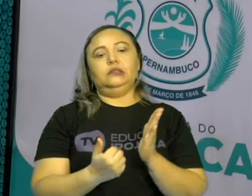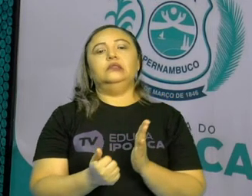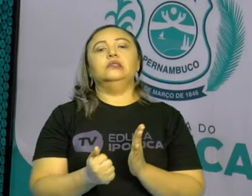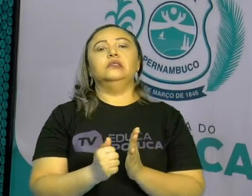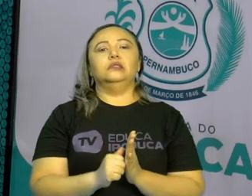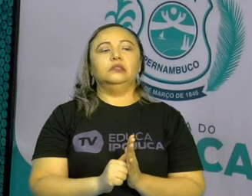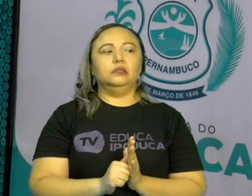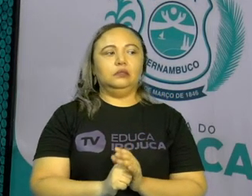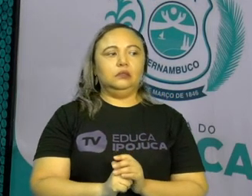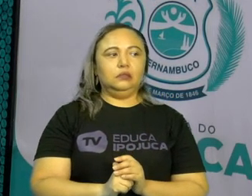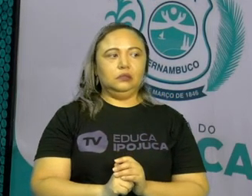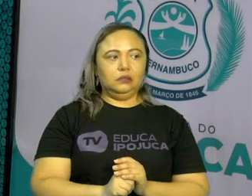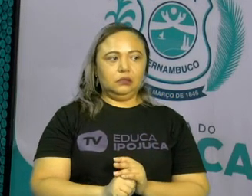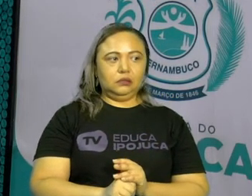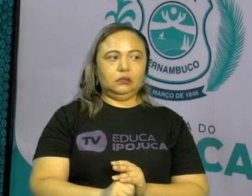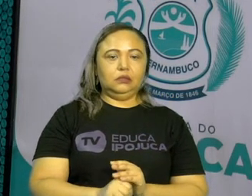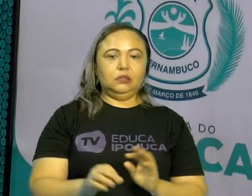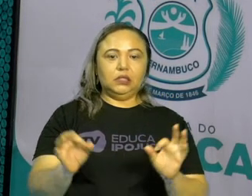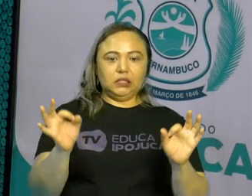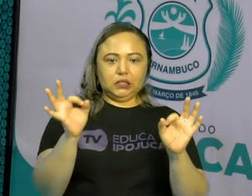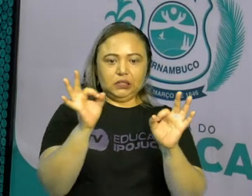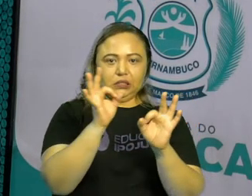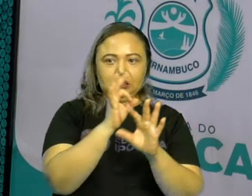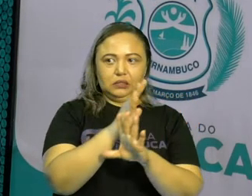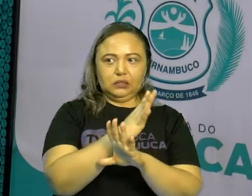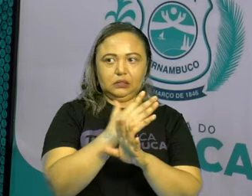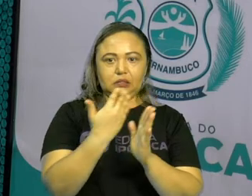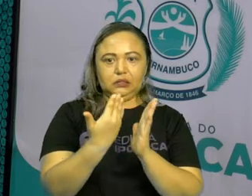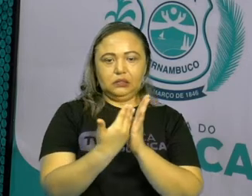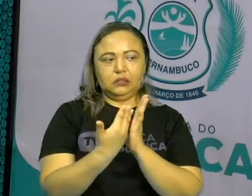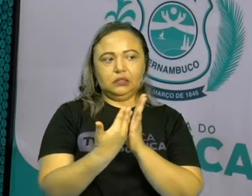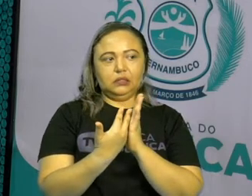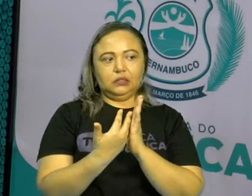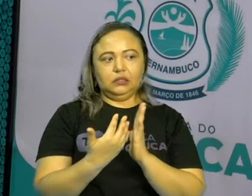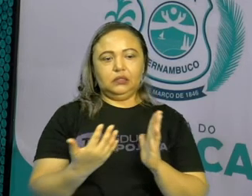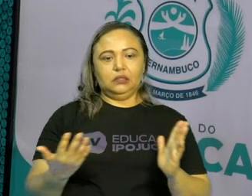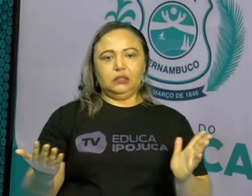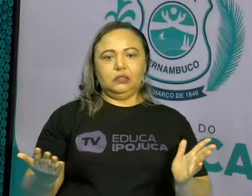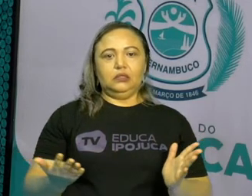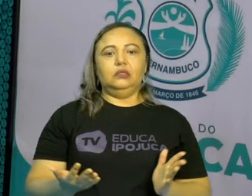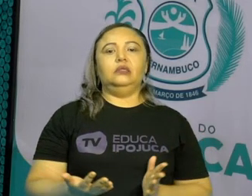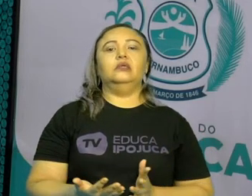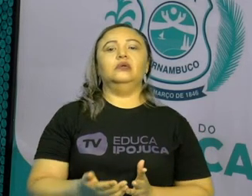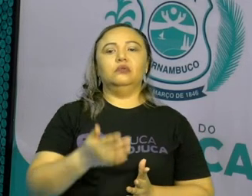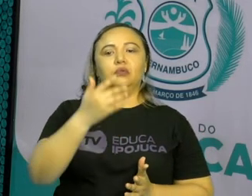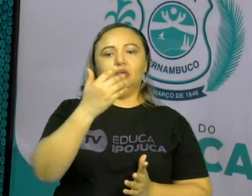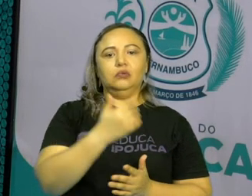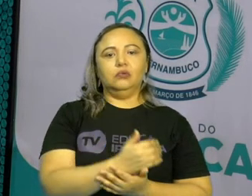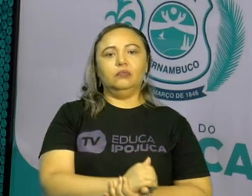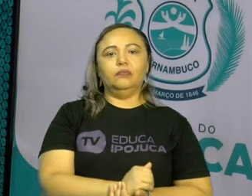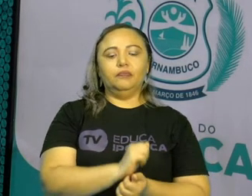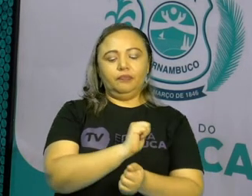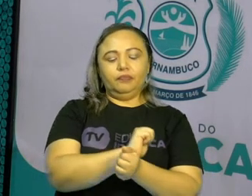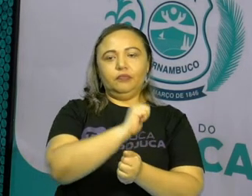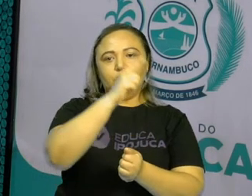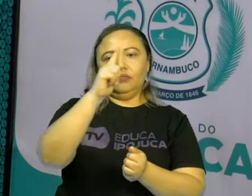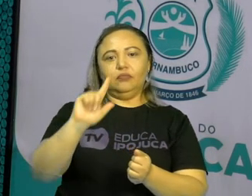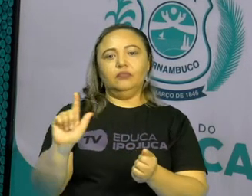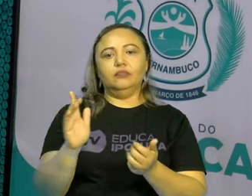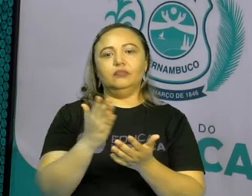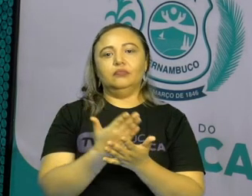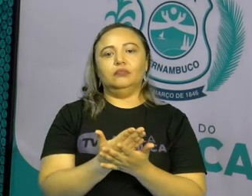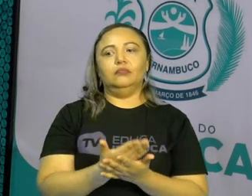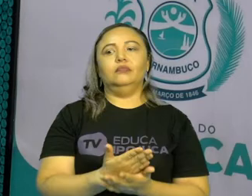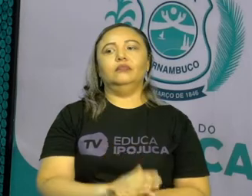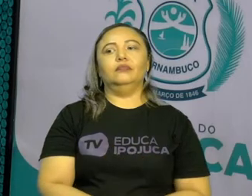retratar. Nós ficamos aqui, né? E aguardamos vocês na próxima aula.